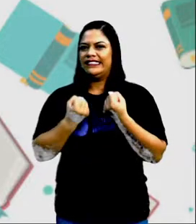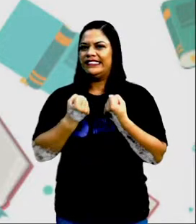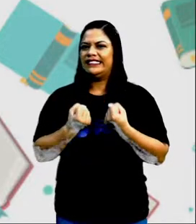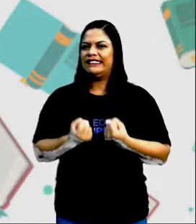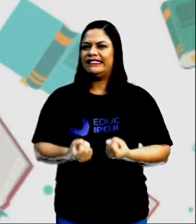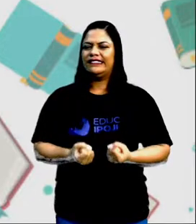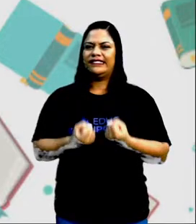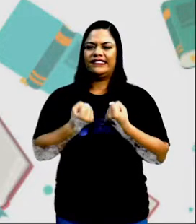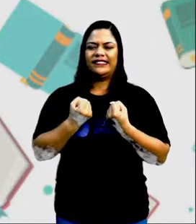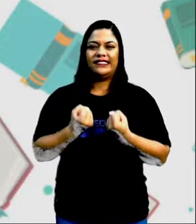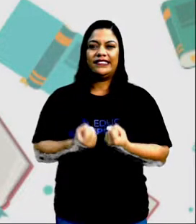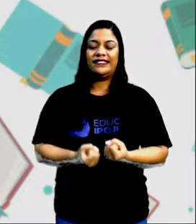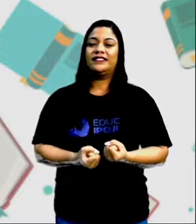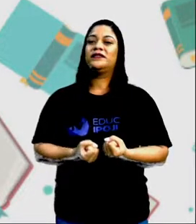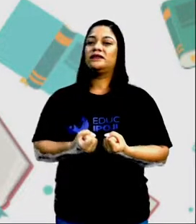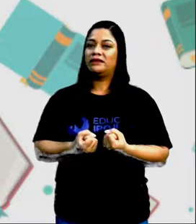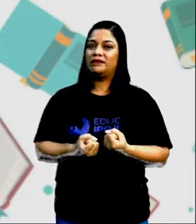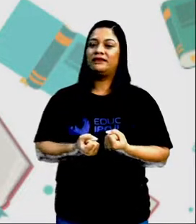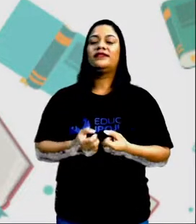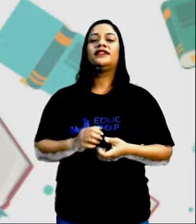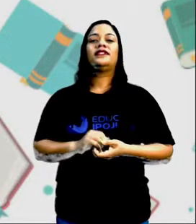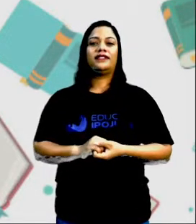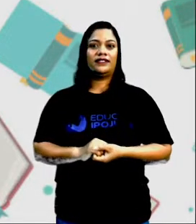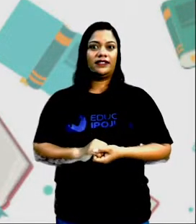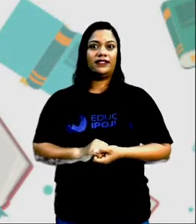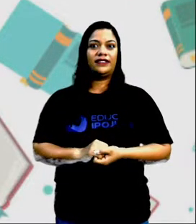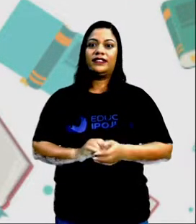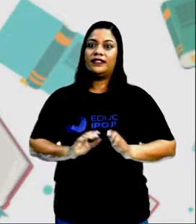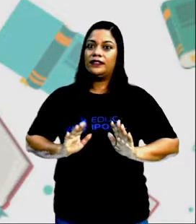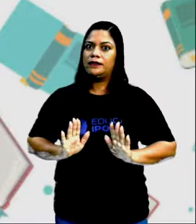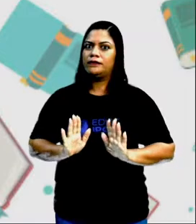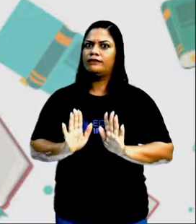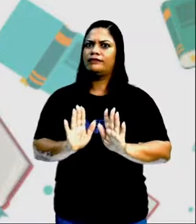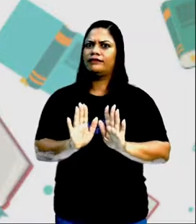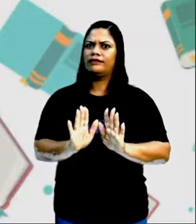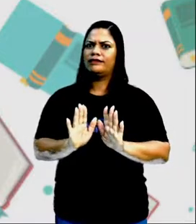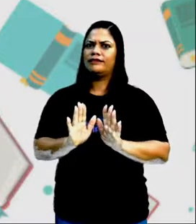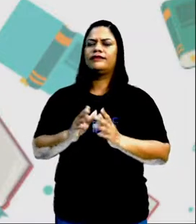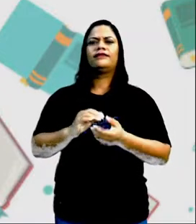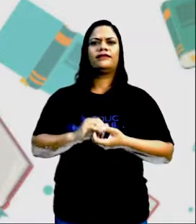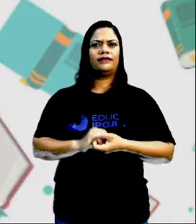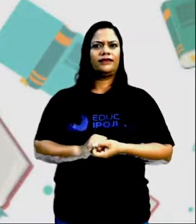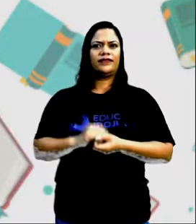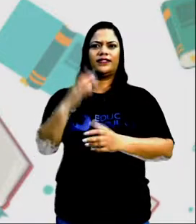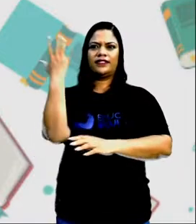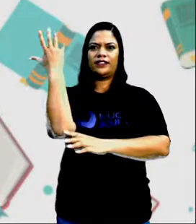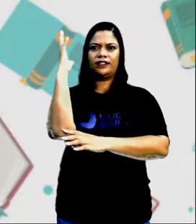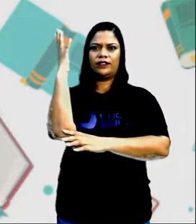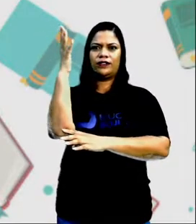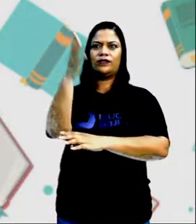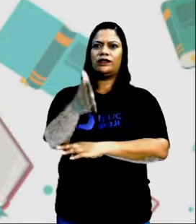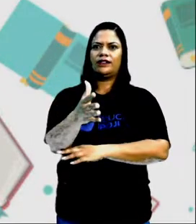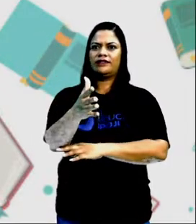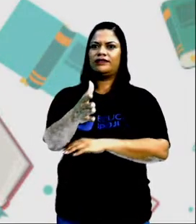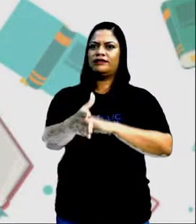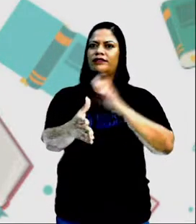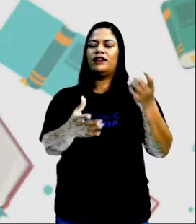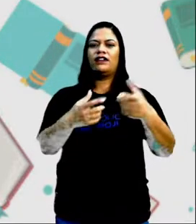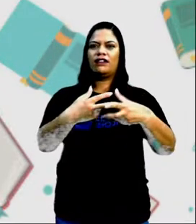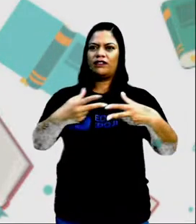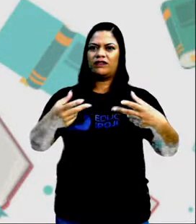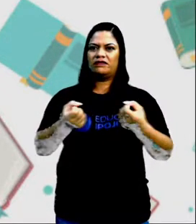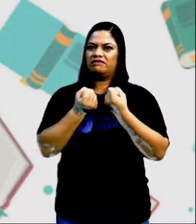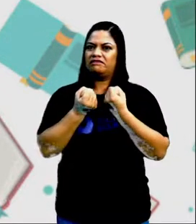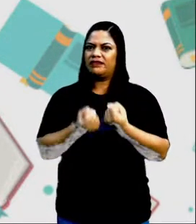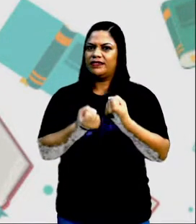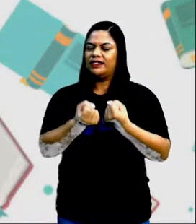se esforçava menos em cima de um tronco Era ainda mais